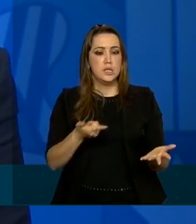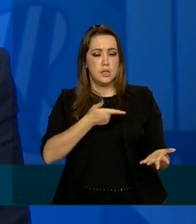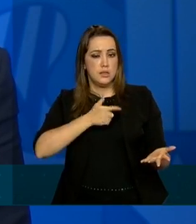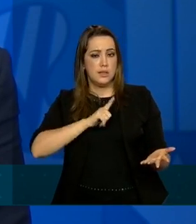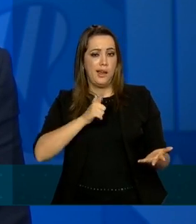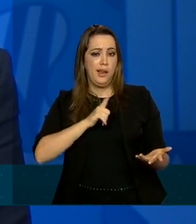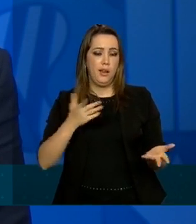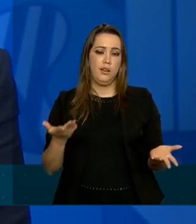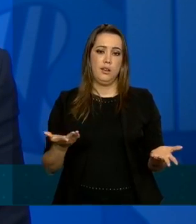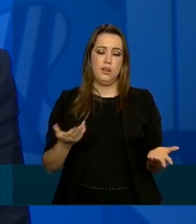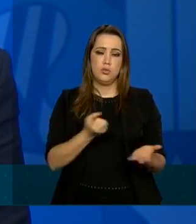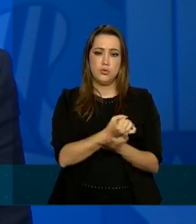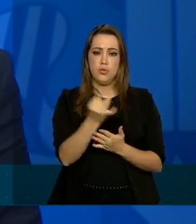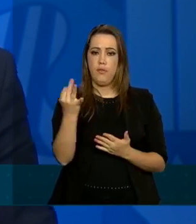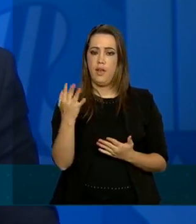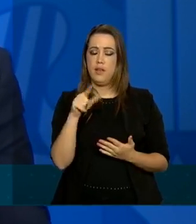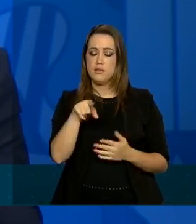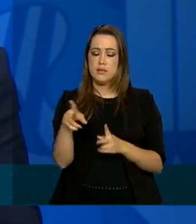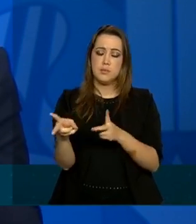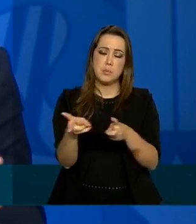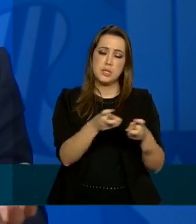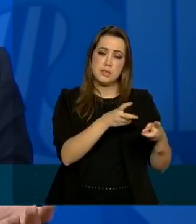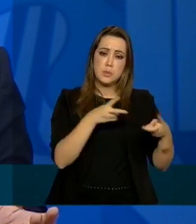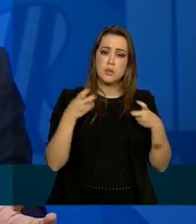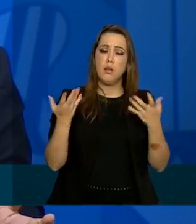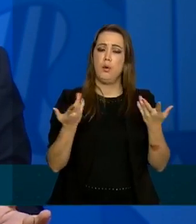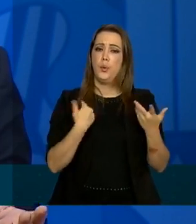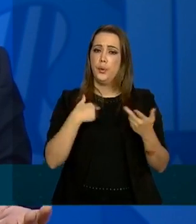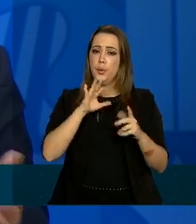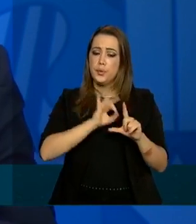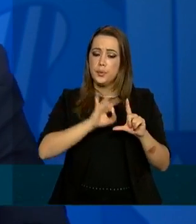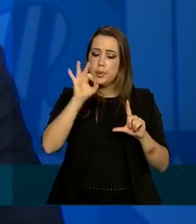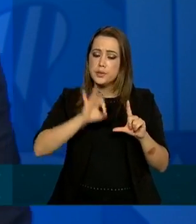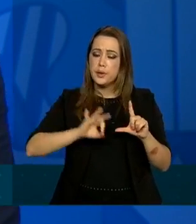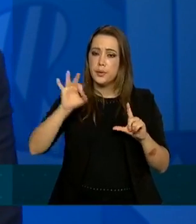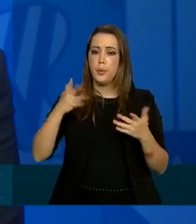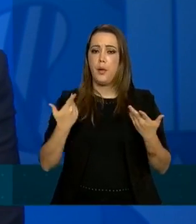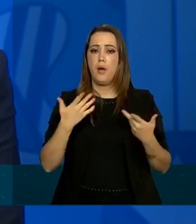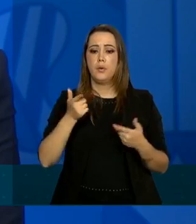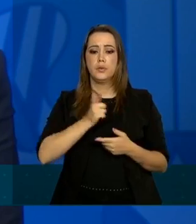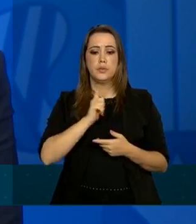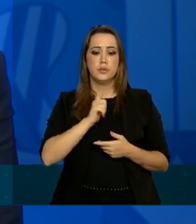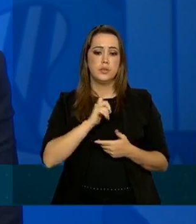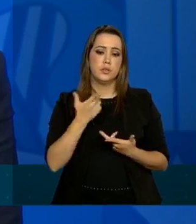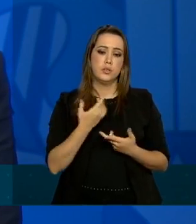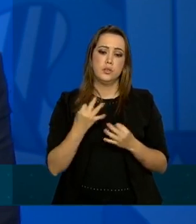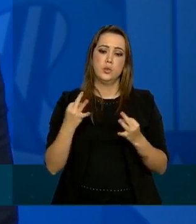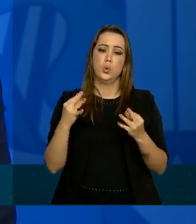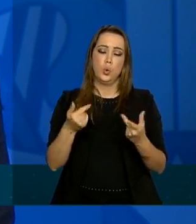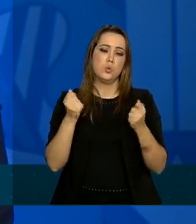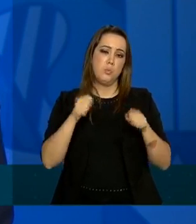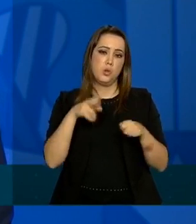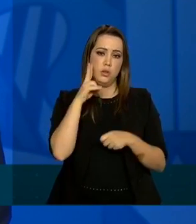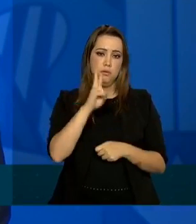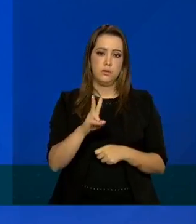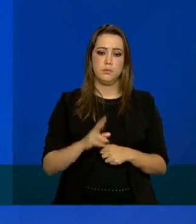logicamente que tem diversas estimativas e o leque de opções está disponível para todos